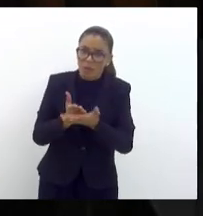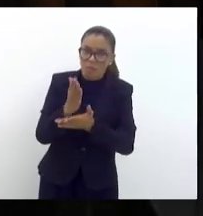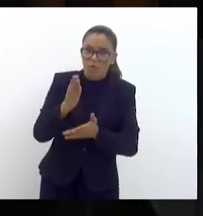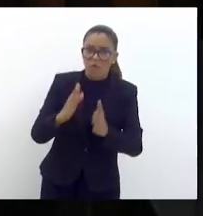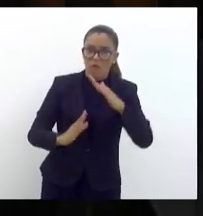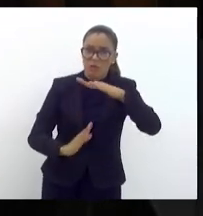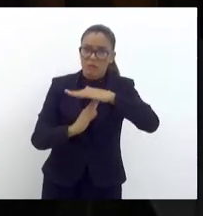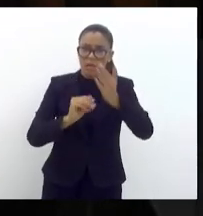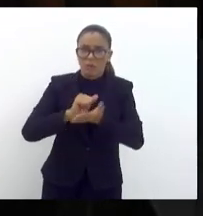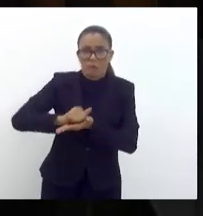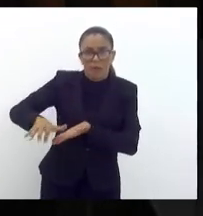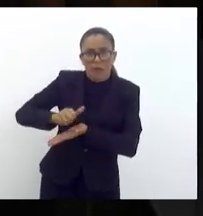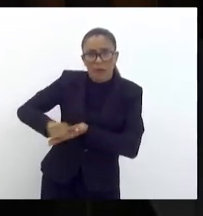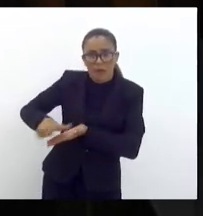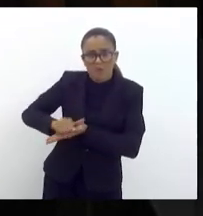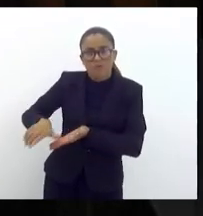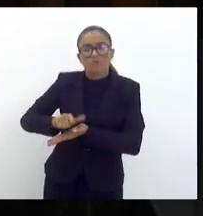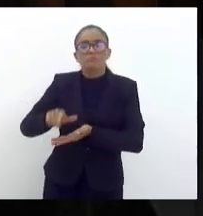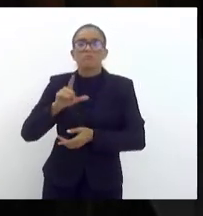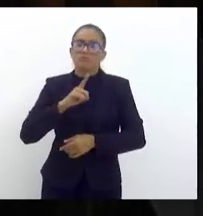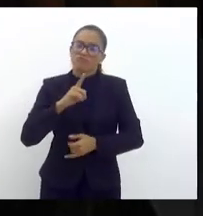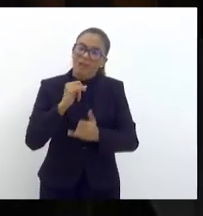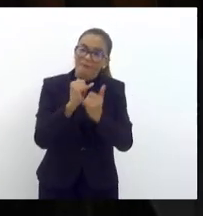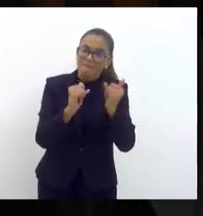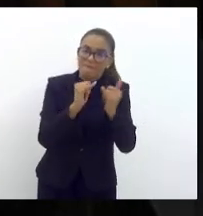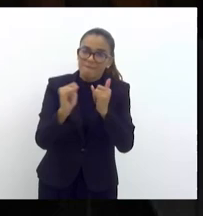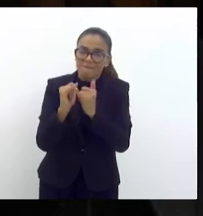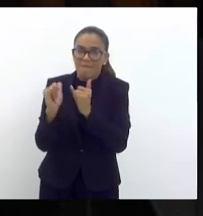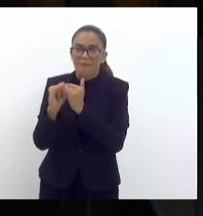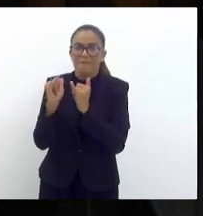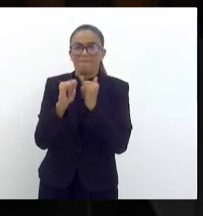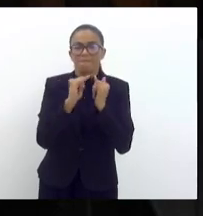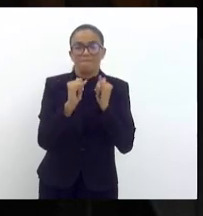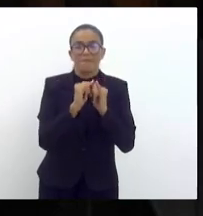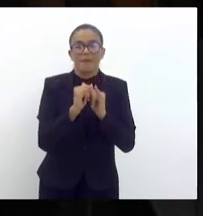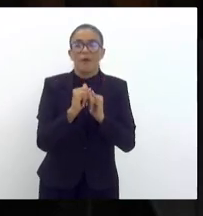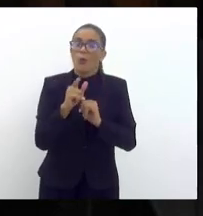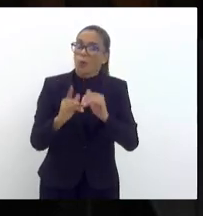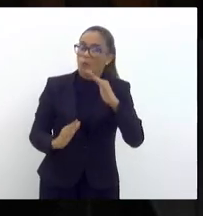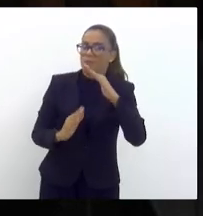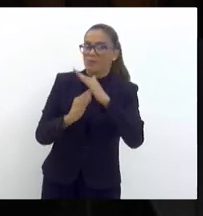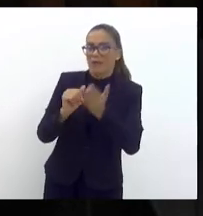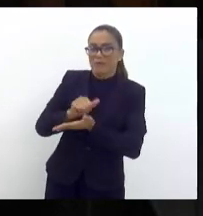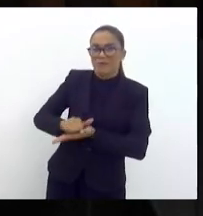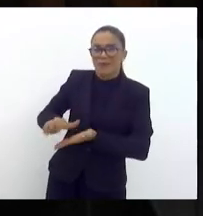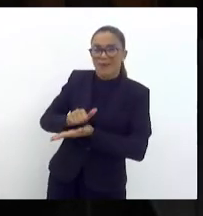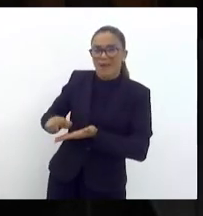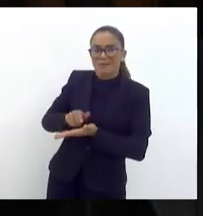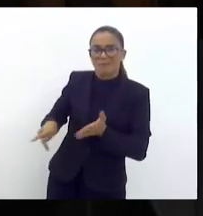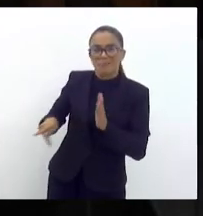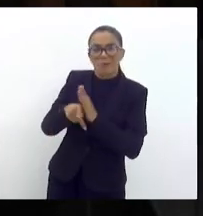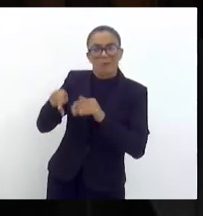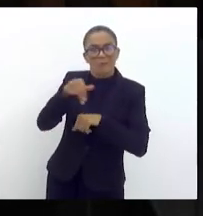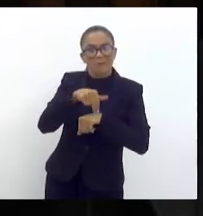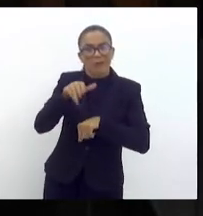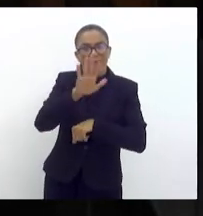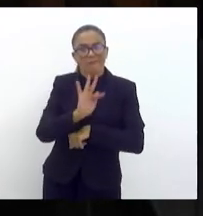que, evidentemente, guardava a similaridade com o teto de gastos da União,